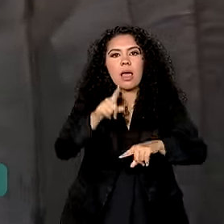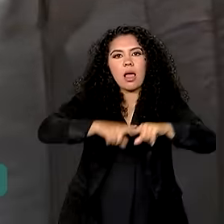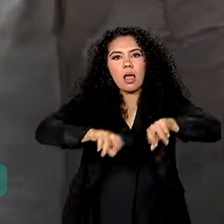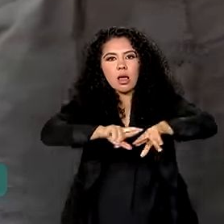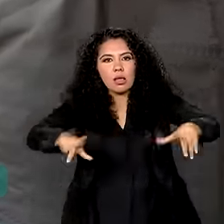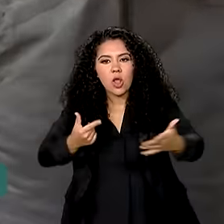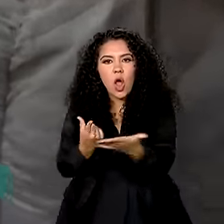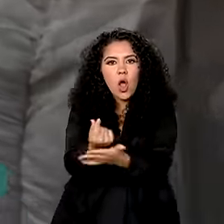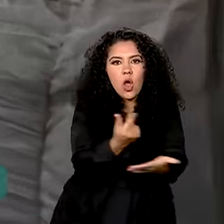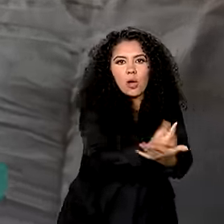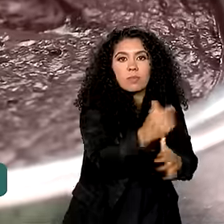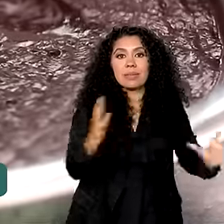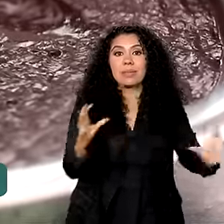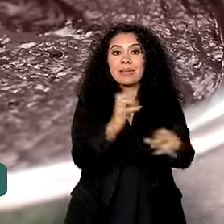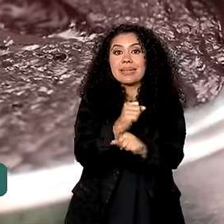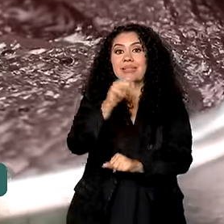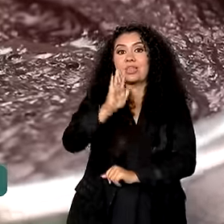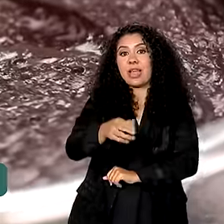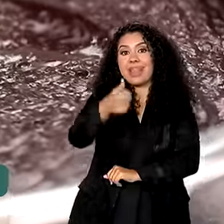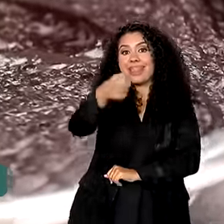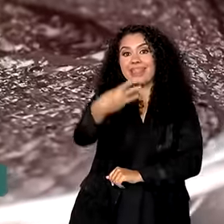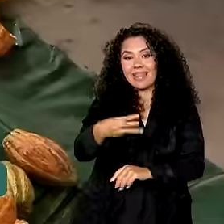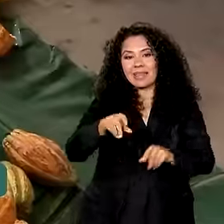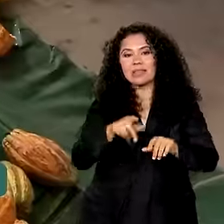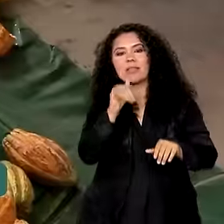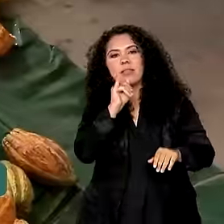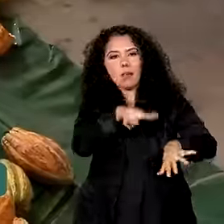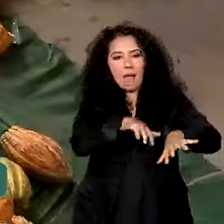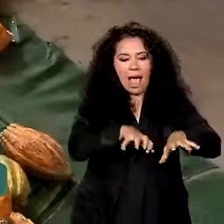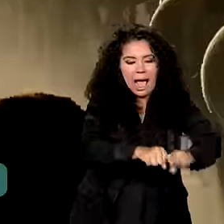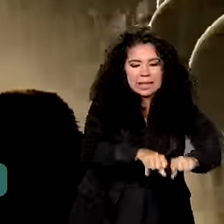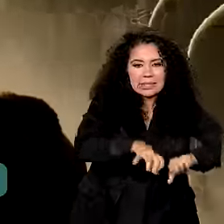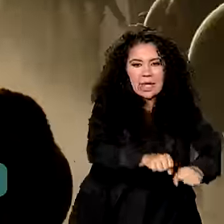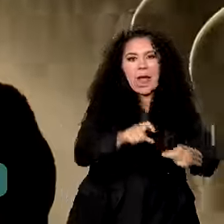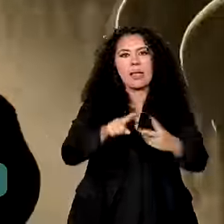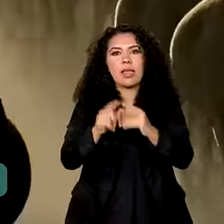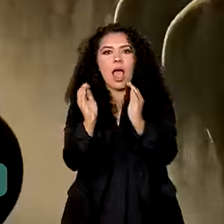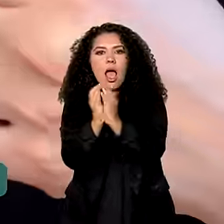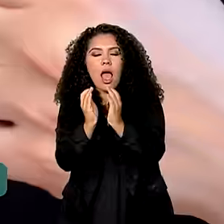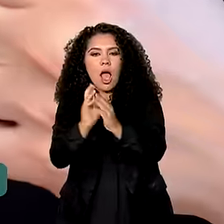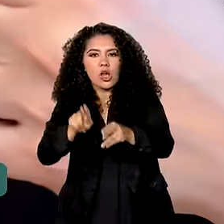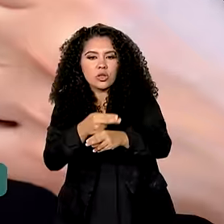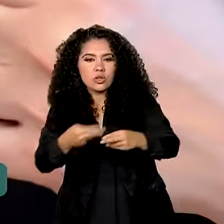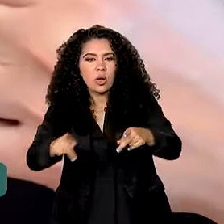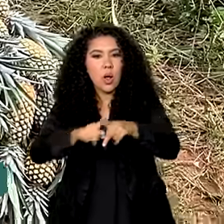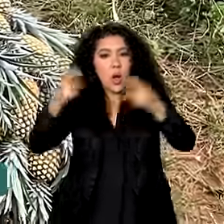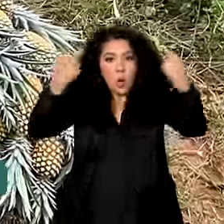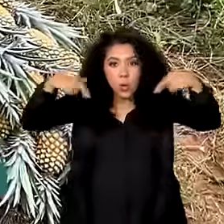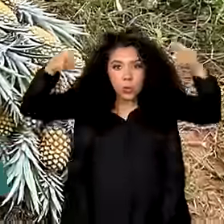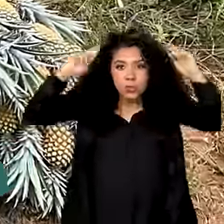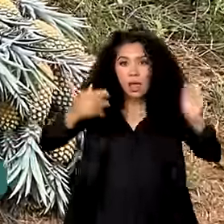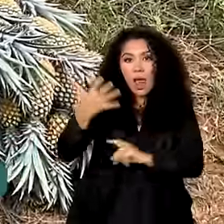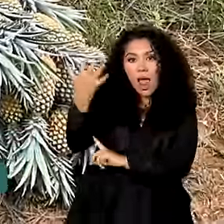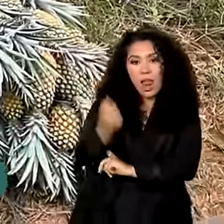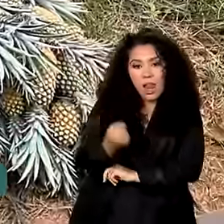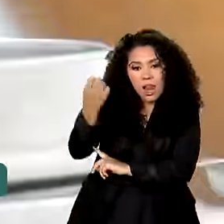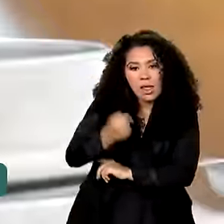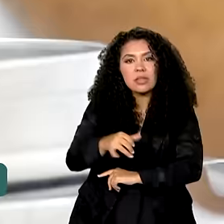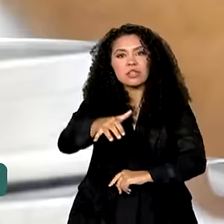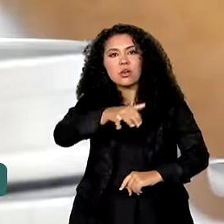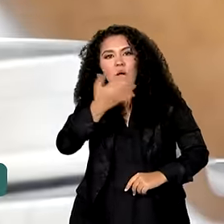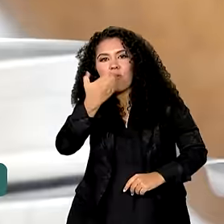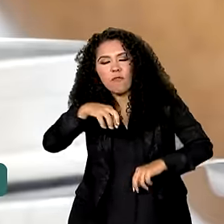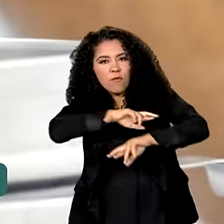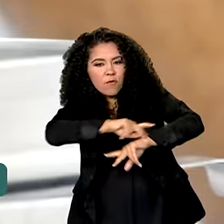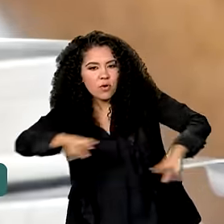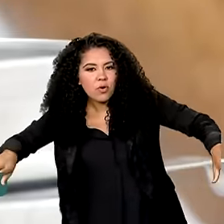Já são 13 rotas, como a do açaí, do cacau, do cordeiro, do leite, da fruticultura, do